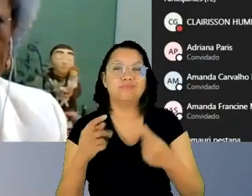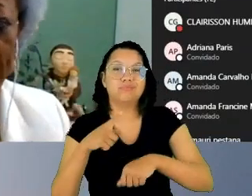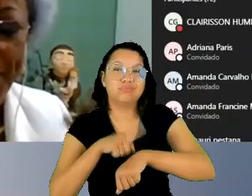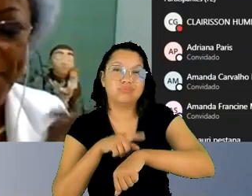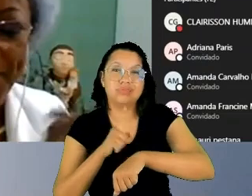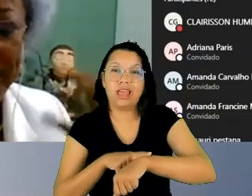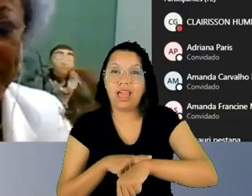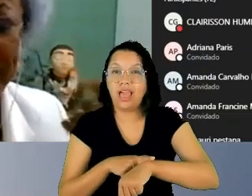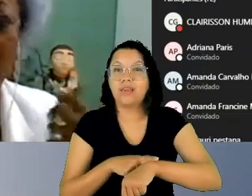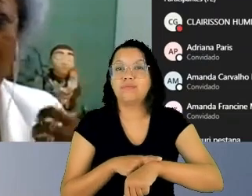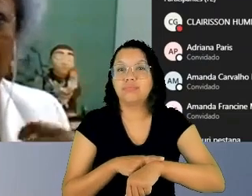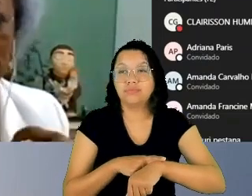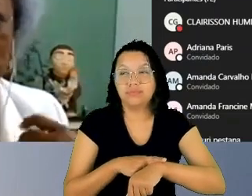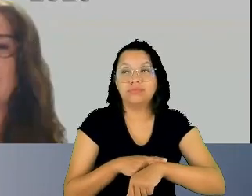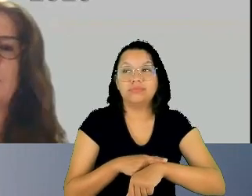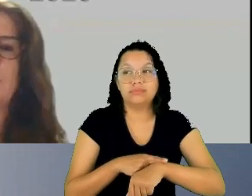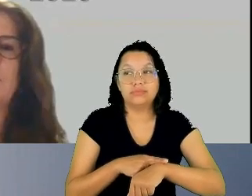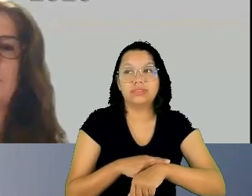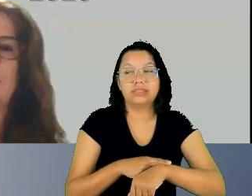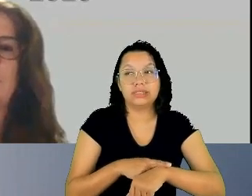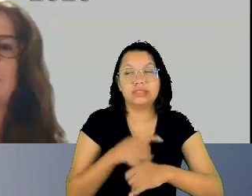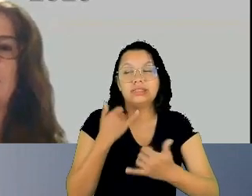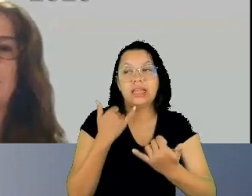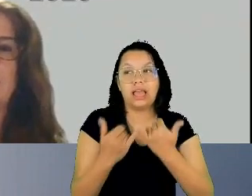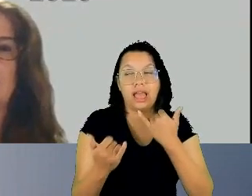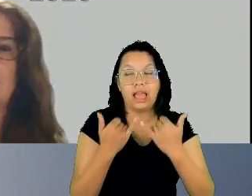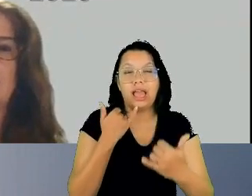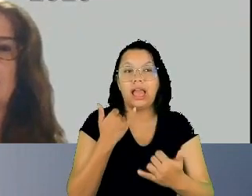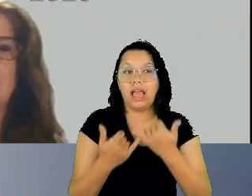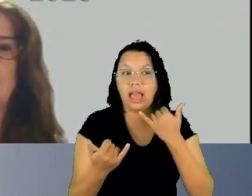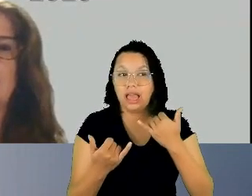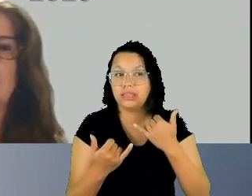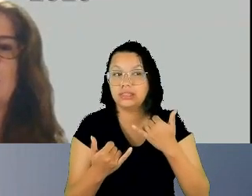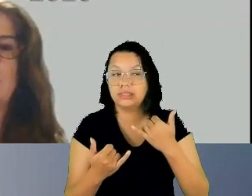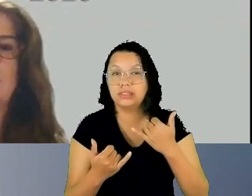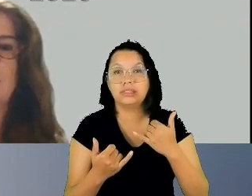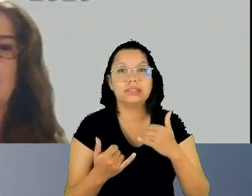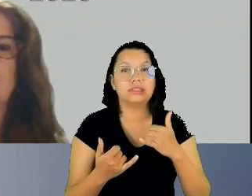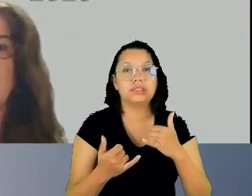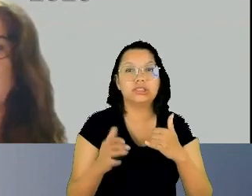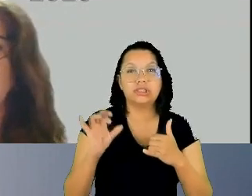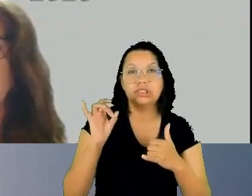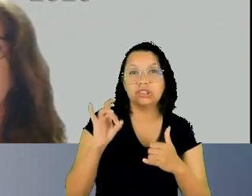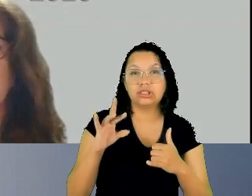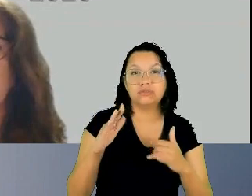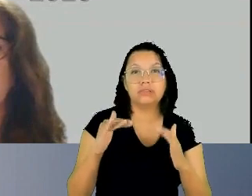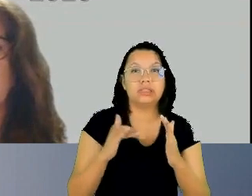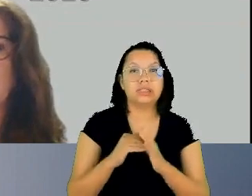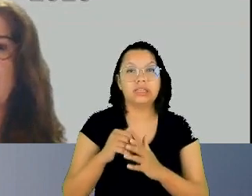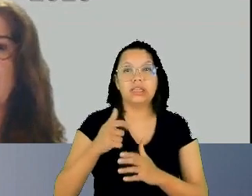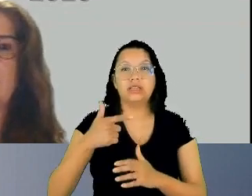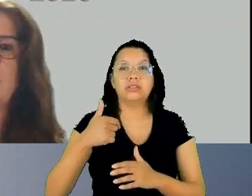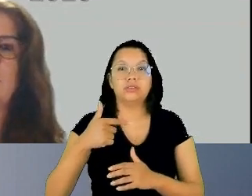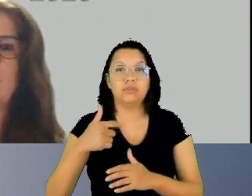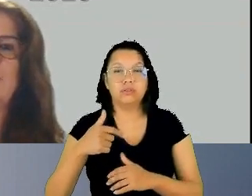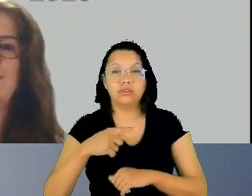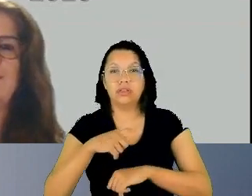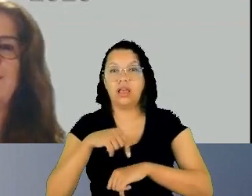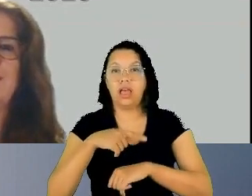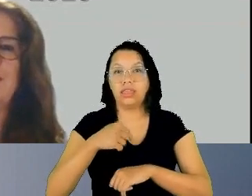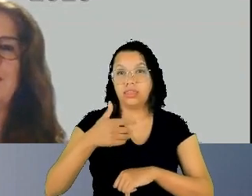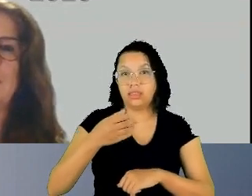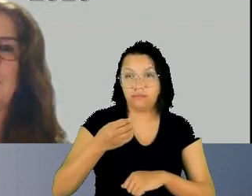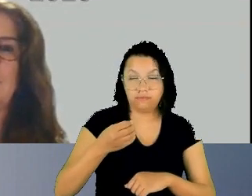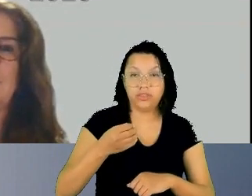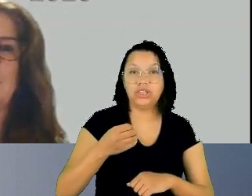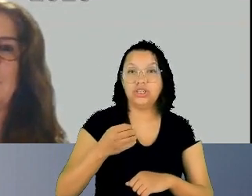me foi passada no início é que duraria até 12 horas e 20 estamos a 12 e 35 e